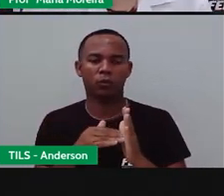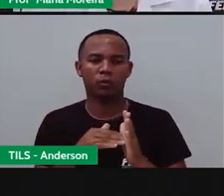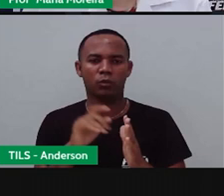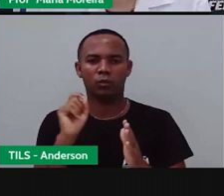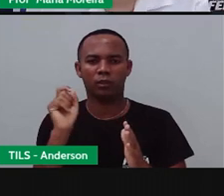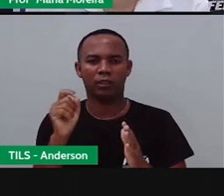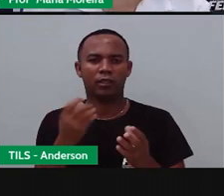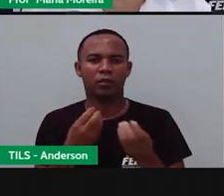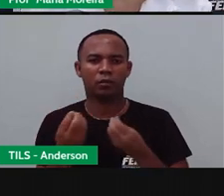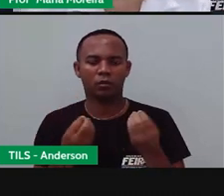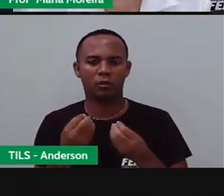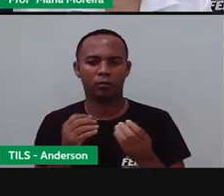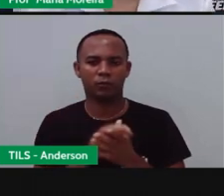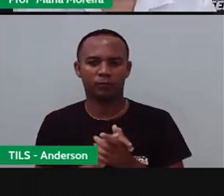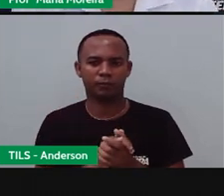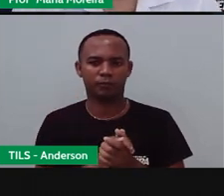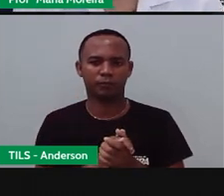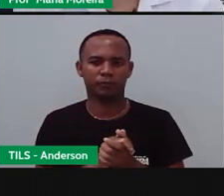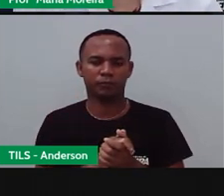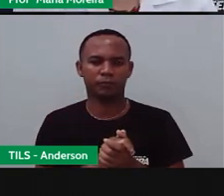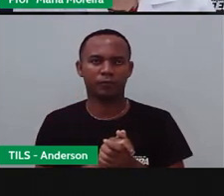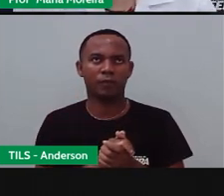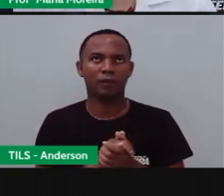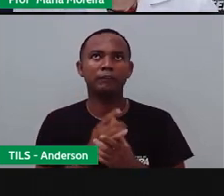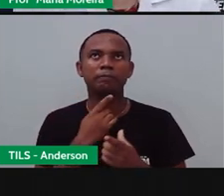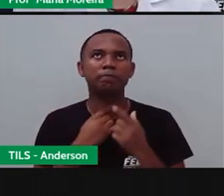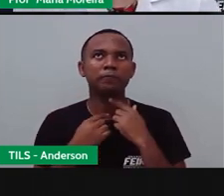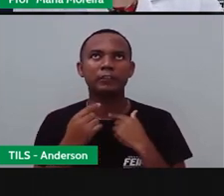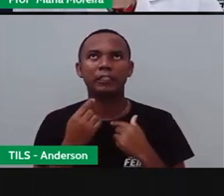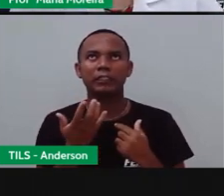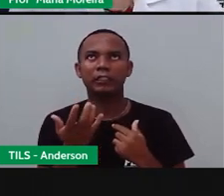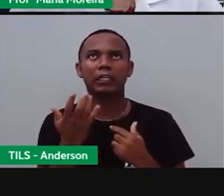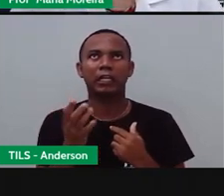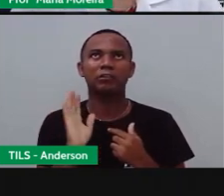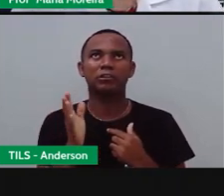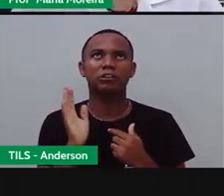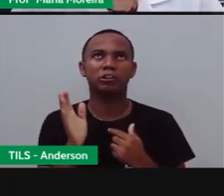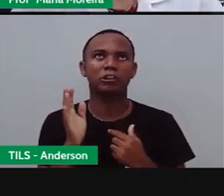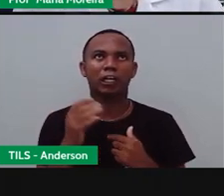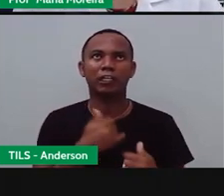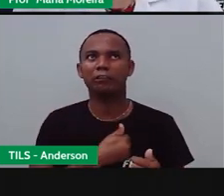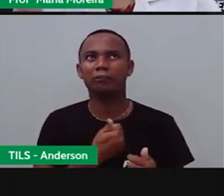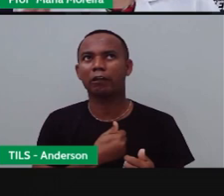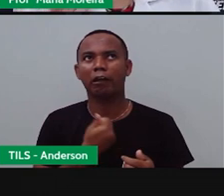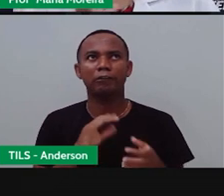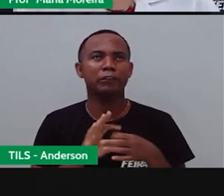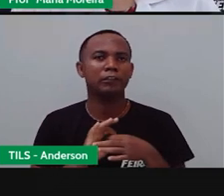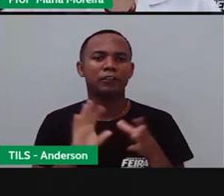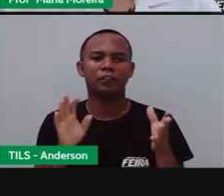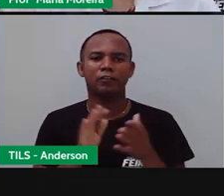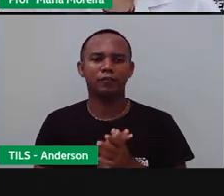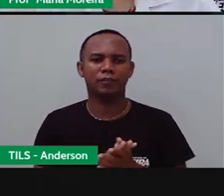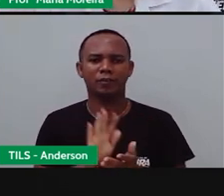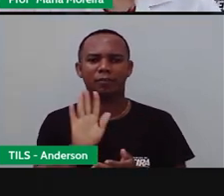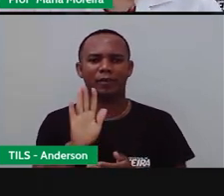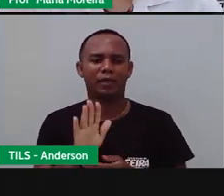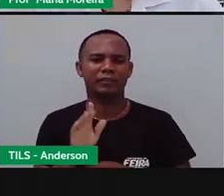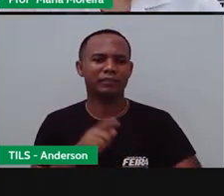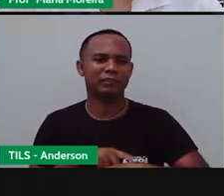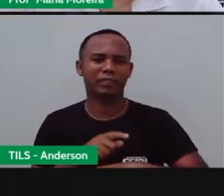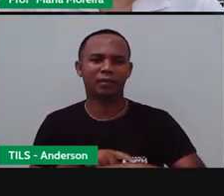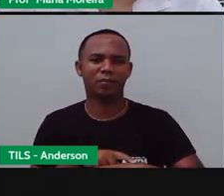crianças Ah, eu quero ficar adulto Eu quero que chegue o amanhã E aí? Se o tempo passasse muito rápido